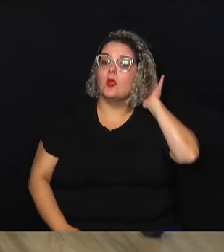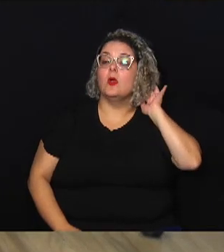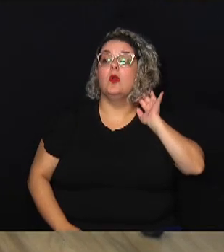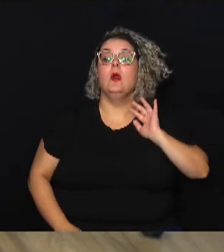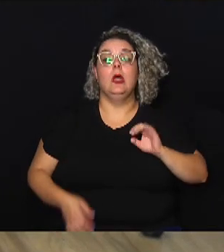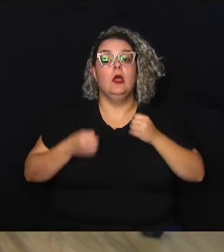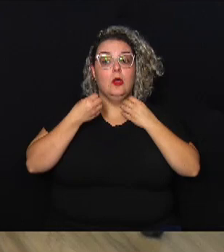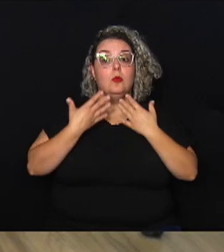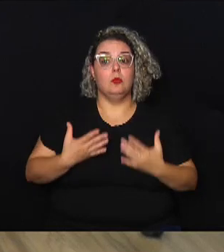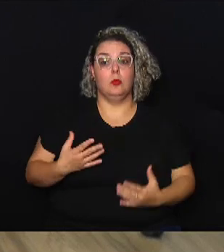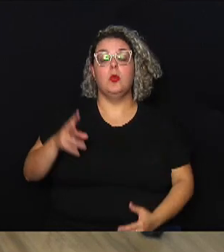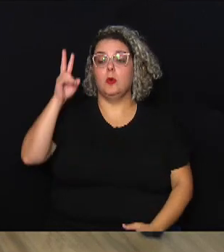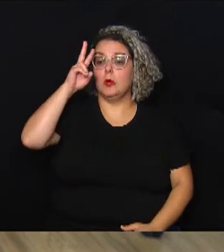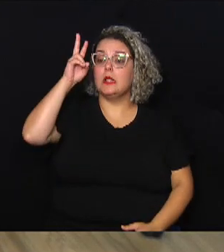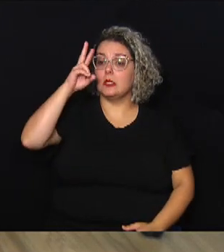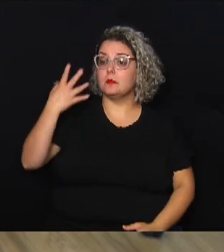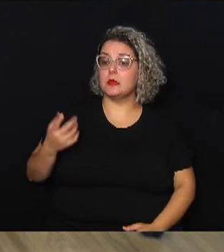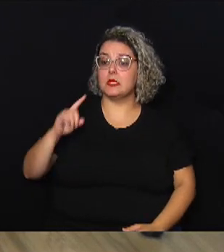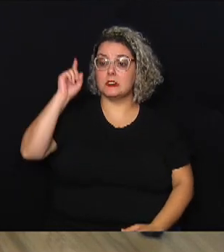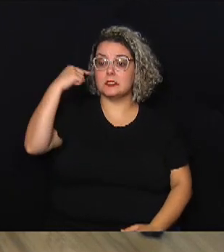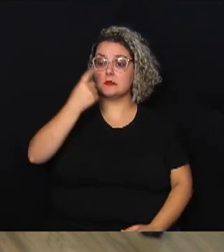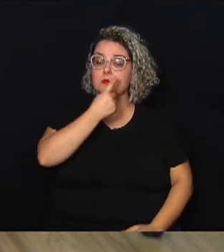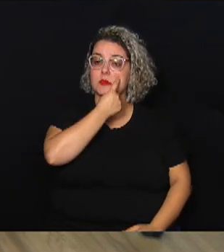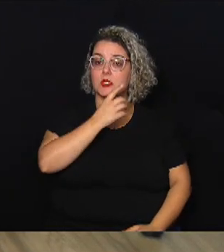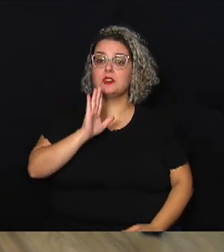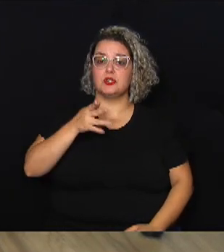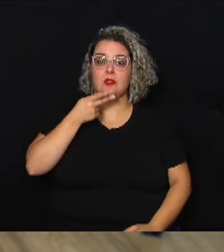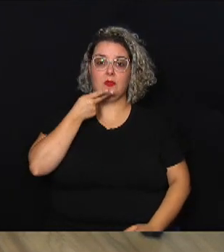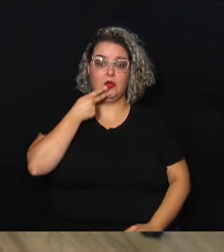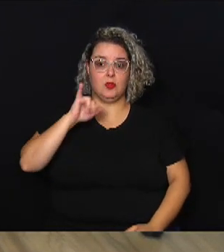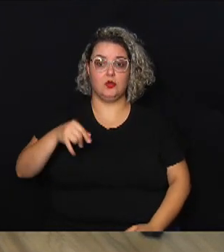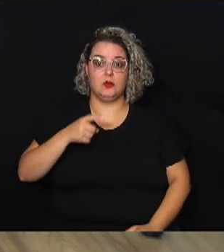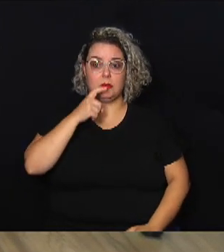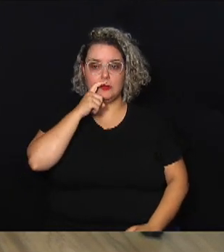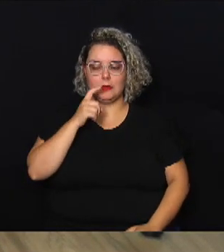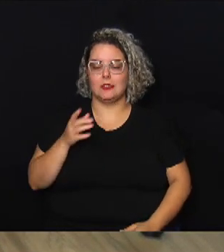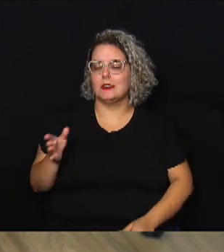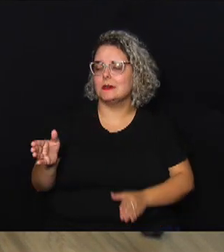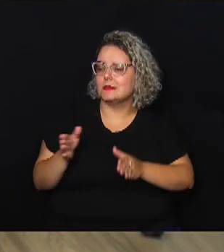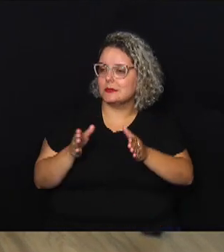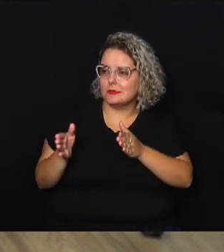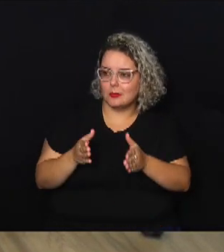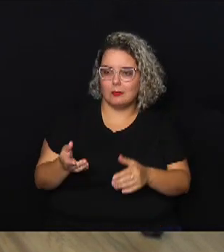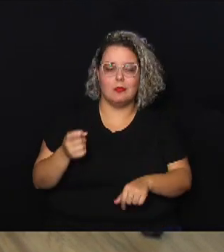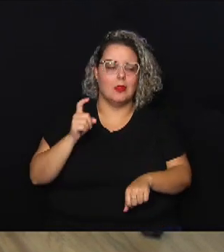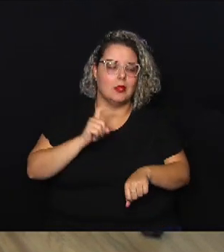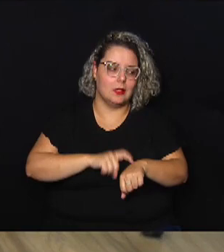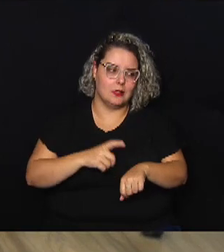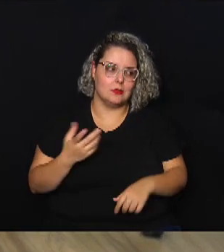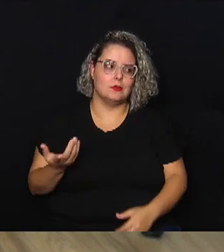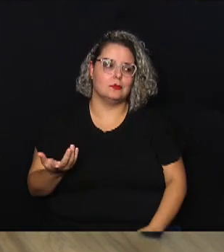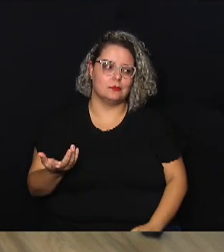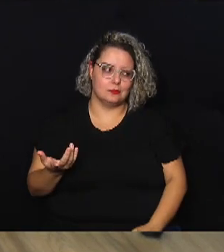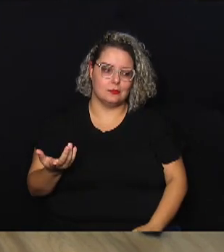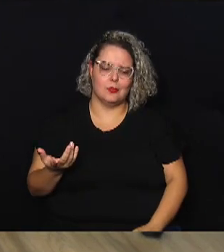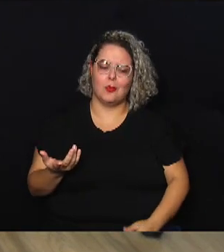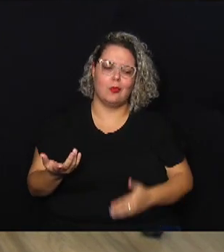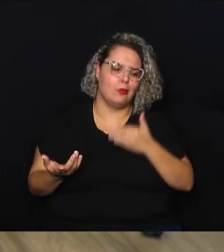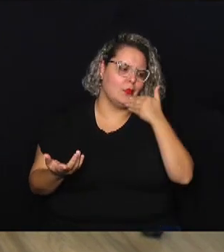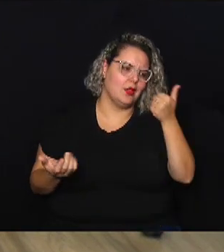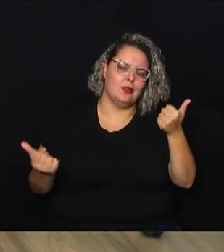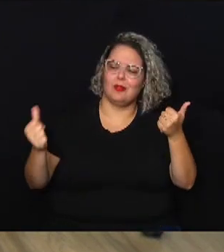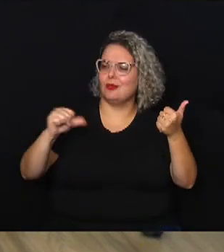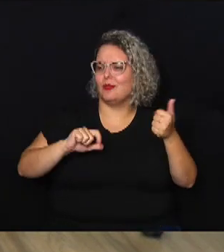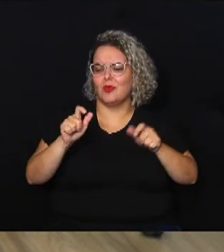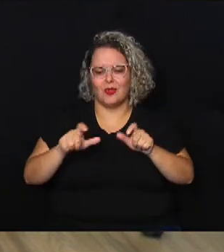e também pegando o que já falou o vereador Schneider nessa hora Schneider a gente vê o pior e o melhor das pessoas é